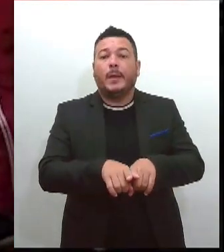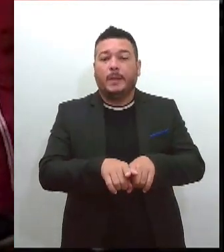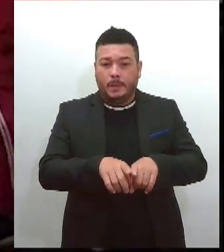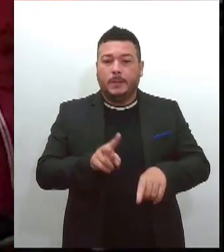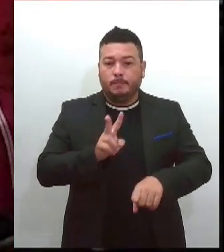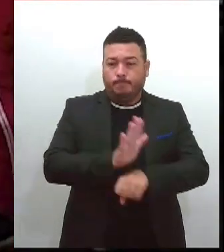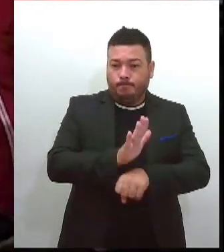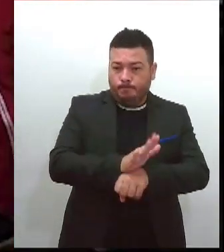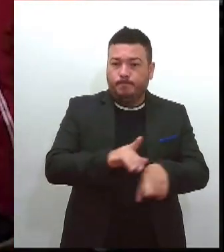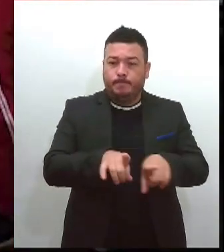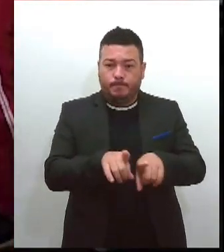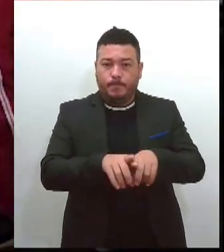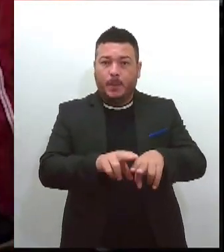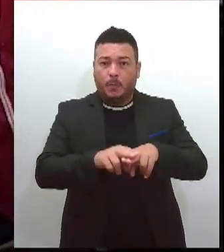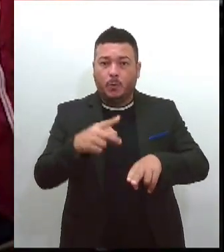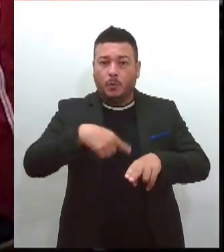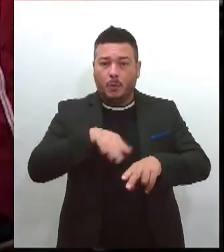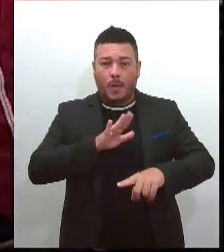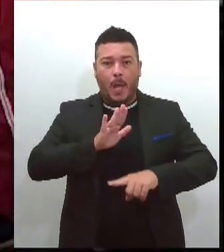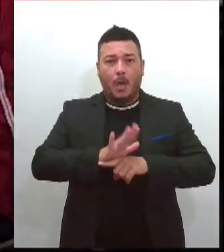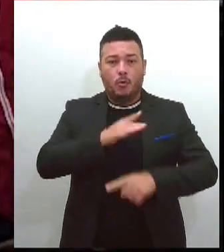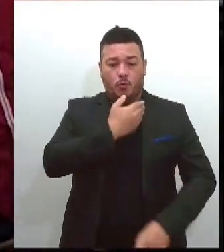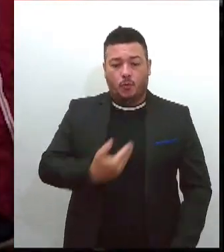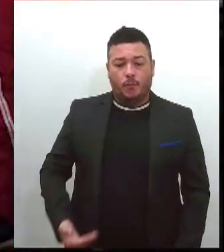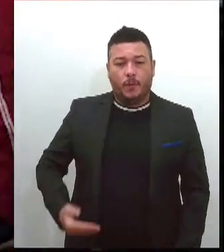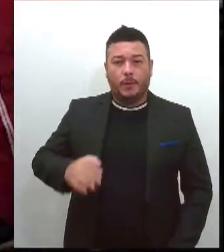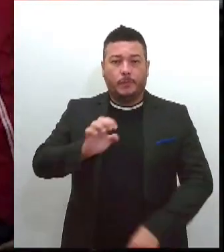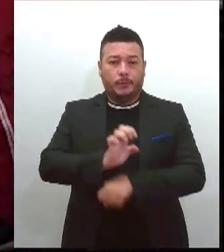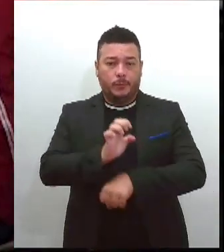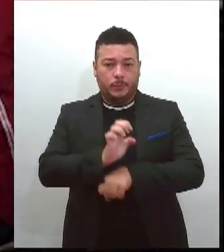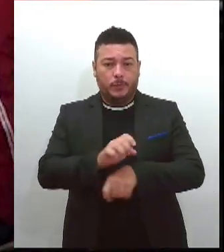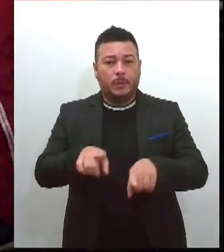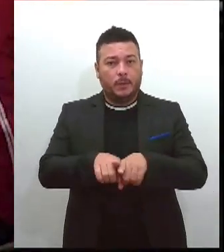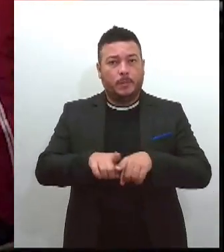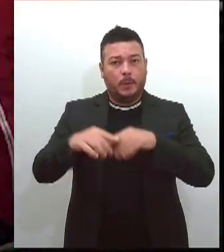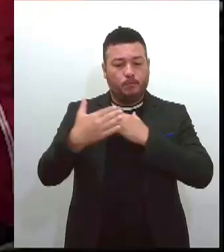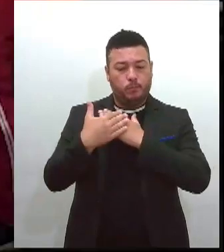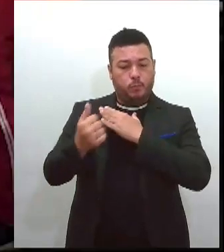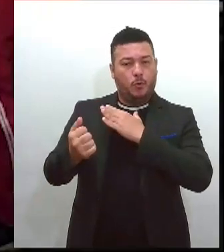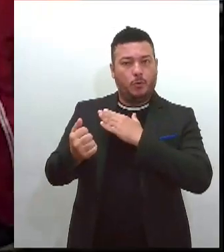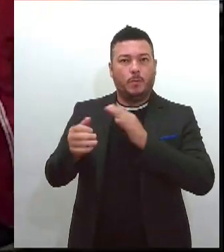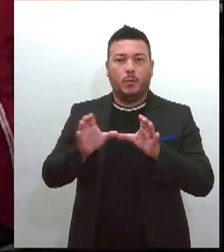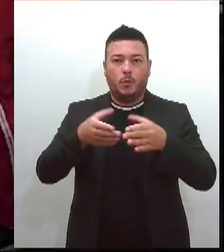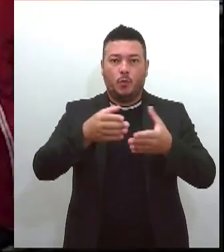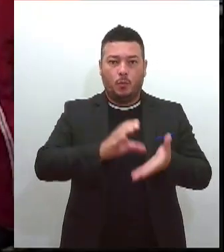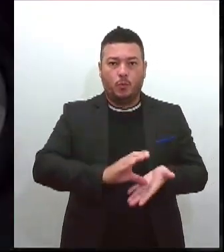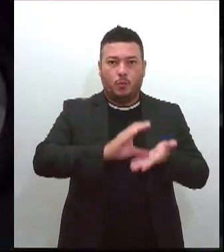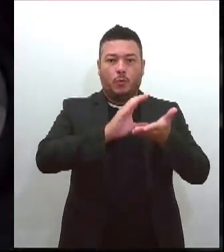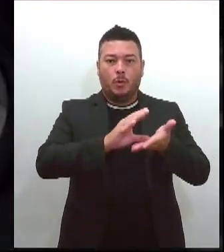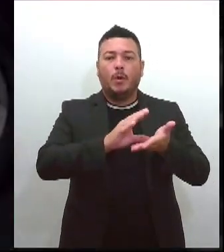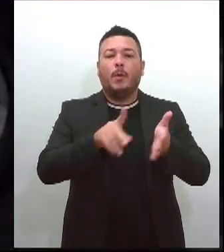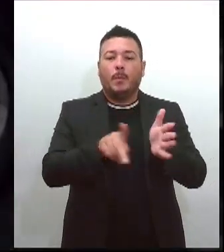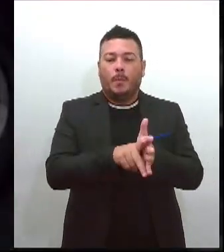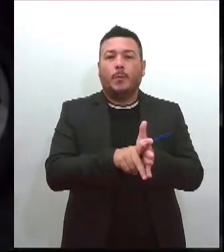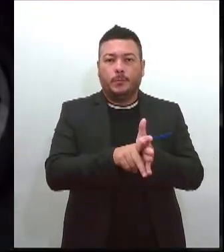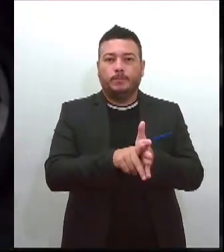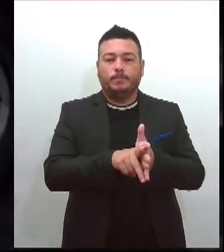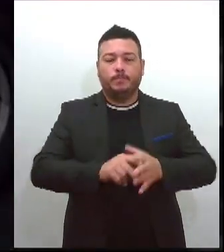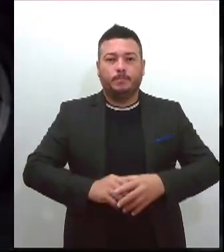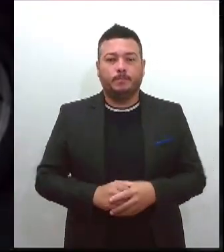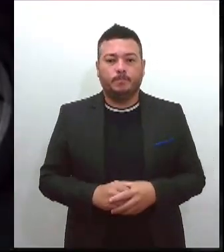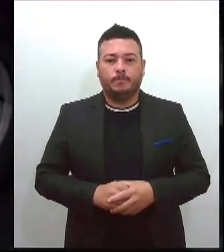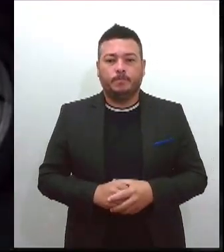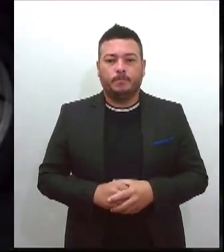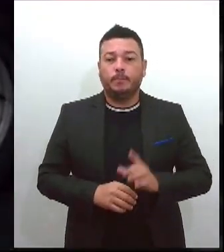atendendo uma demanda do governo do estado e ao plano de chamada do Conselho Nacional dos Corpos de Bombeiros do Brasil. Nós também estaremos